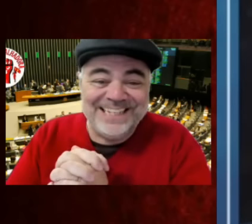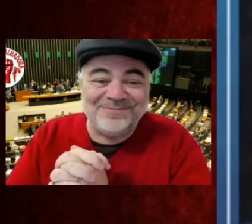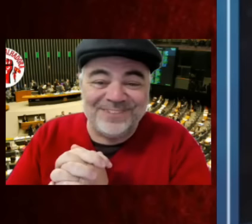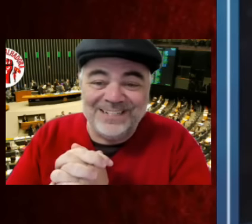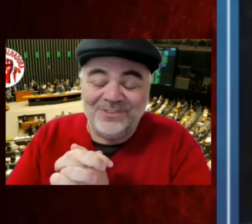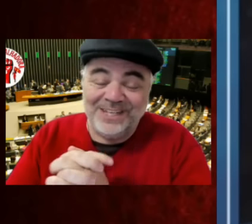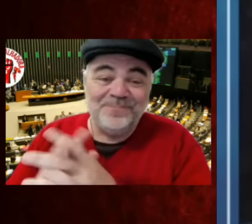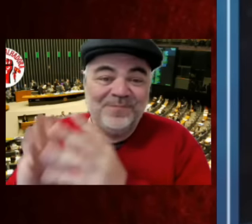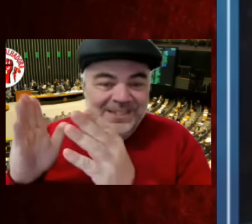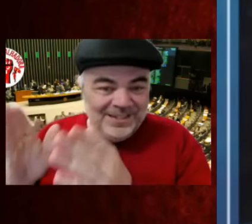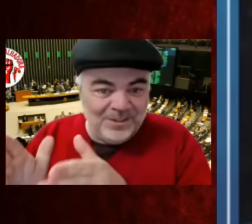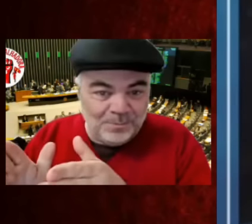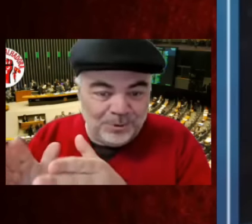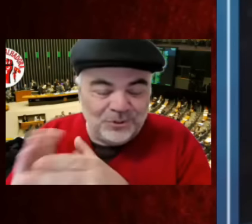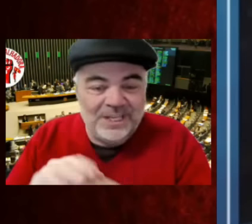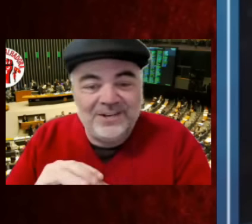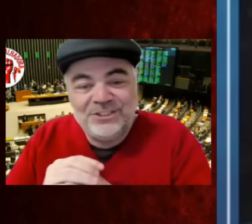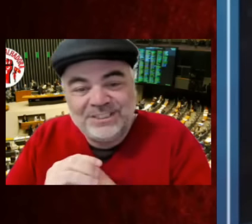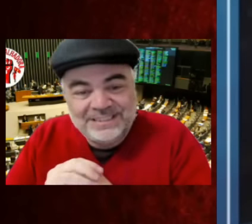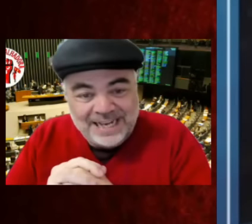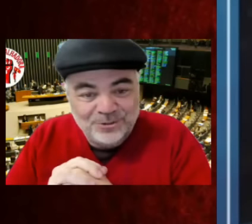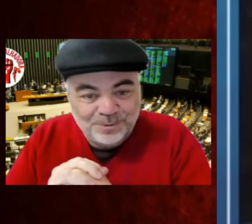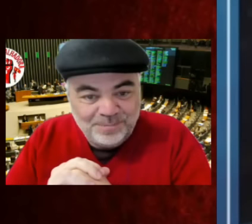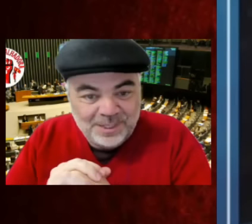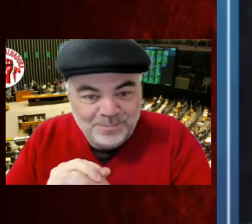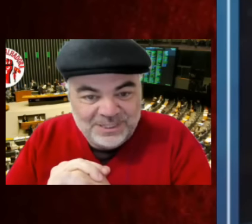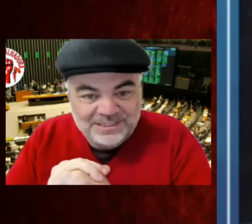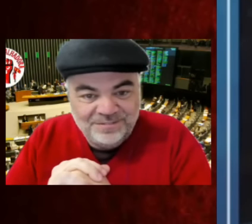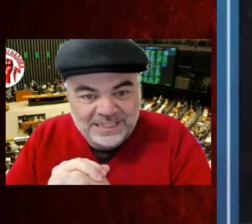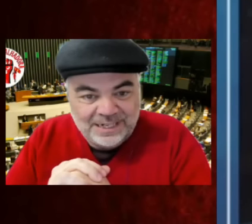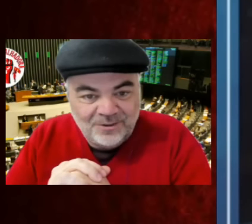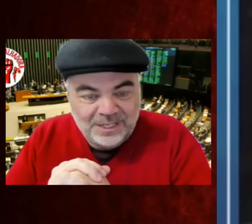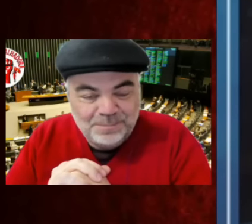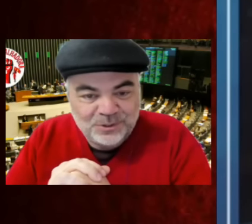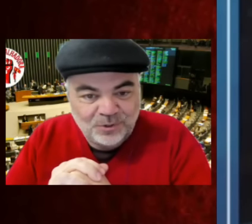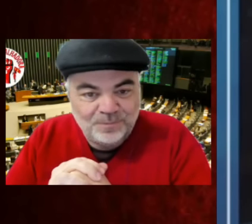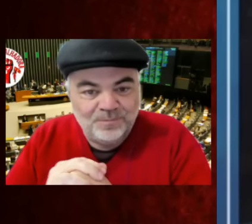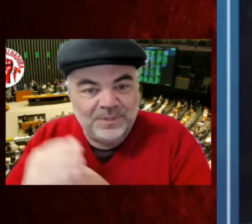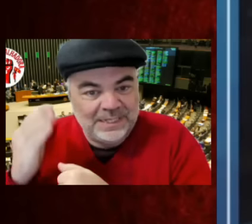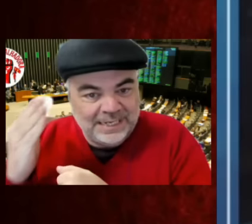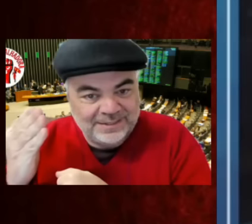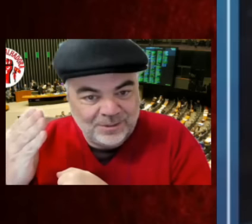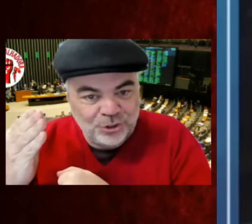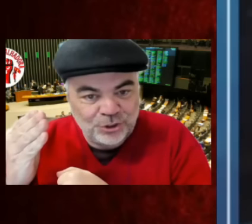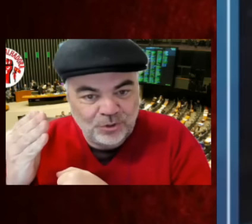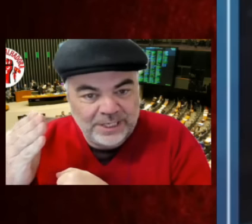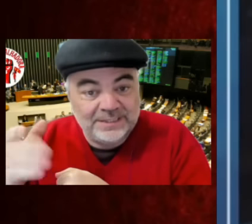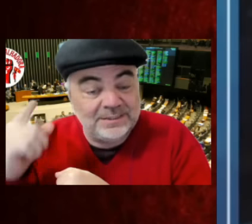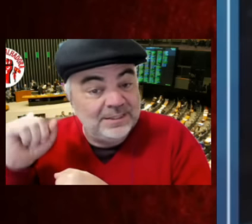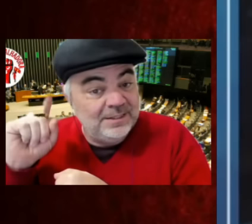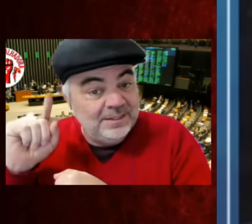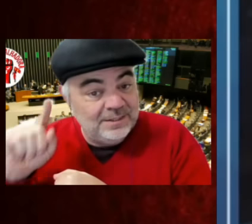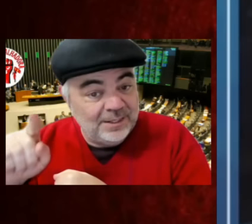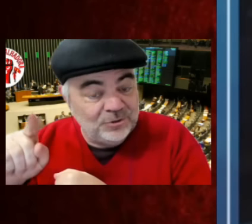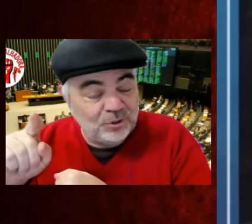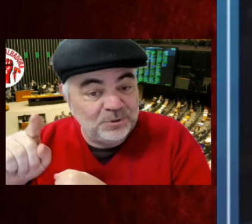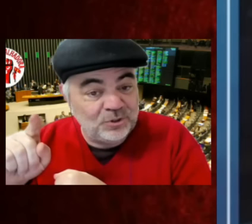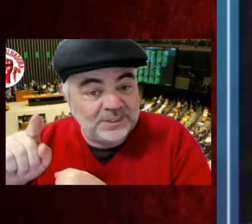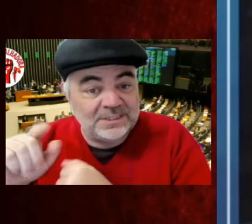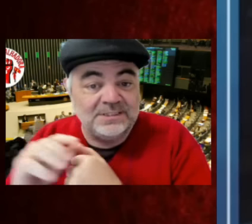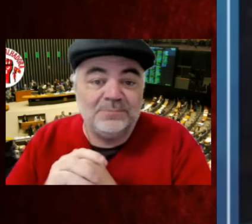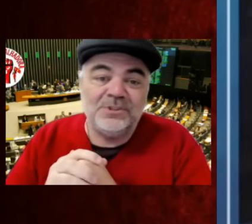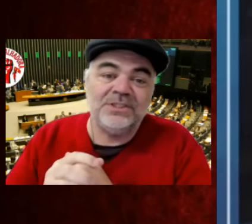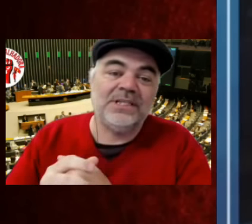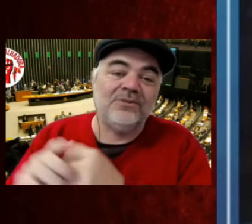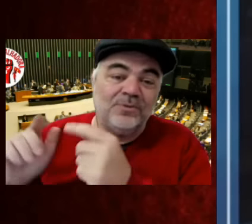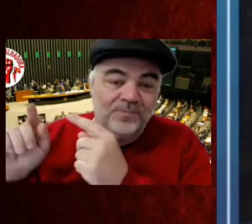espinafrando, hein? Bolsonaro indiciado pela Polícia Federal, né, pessoal? Ladrão de joias, ladrão somos